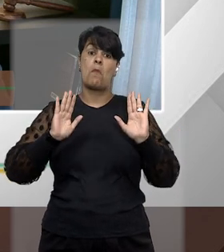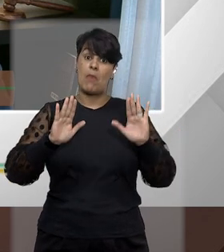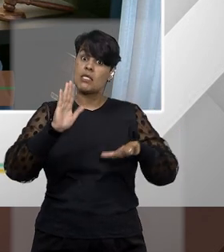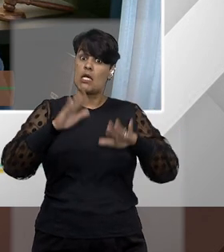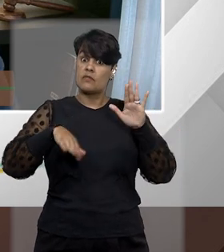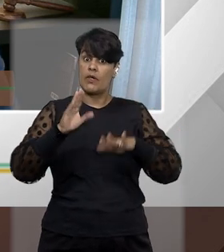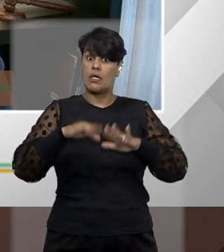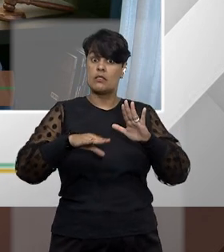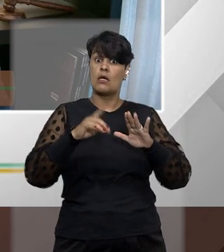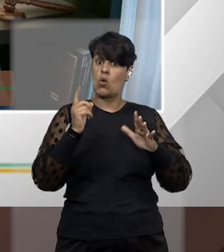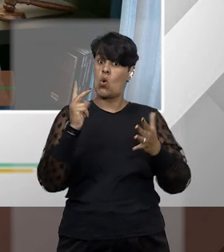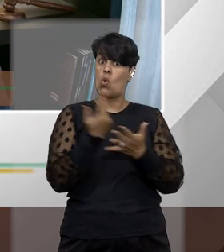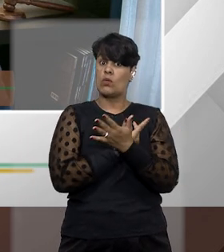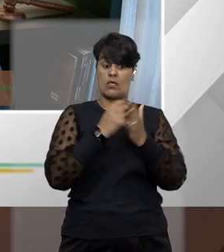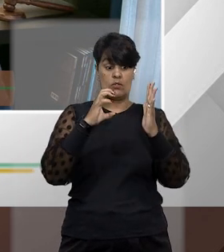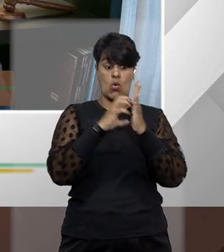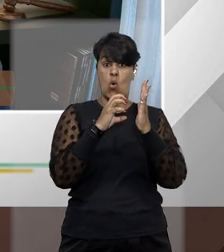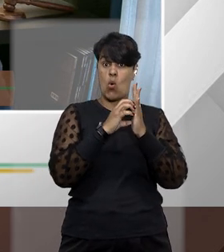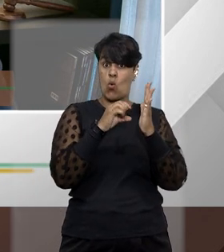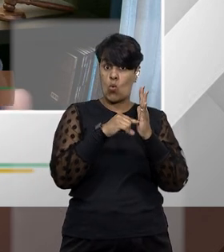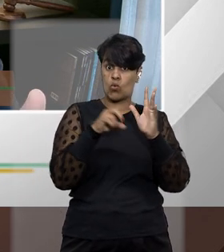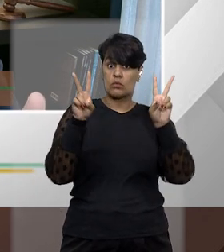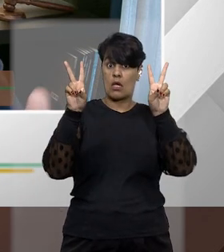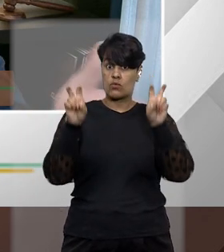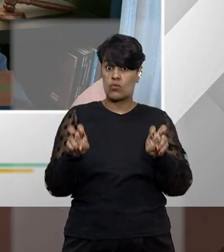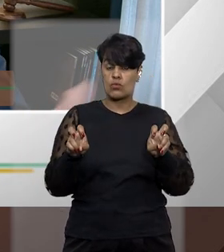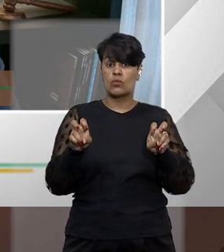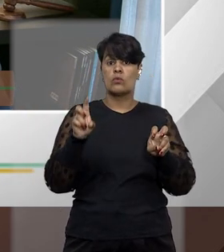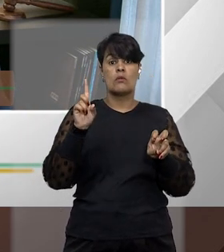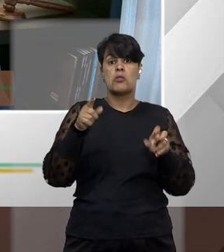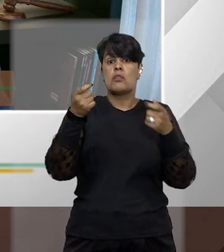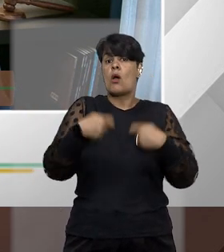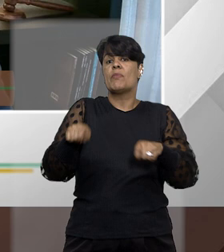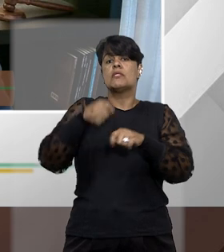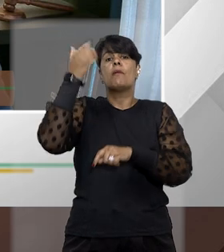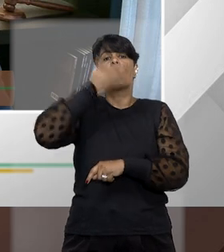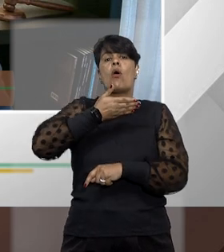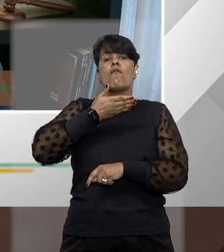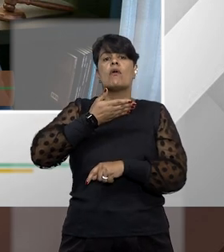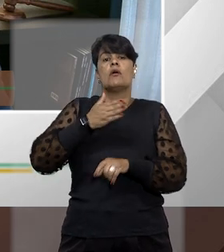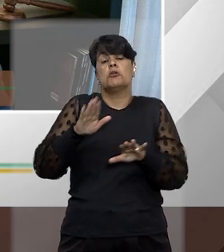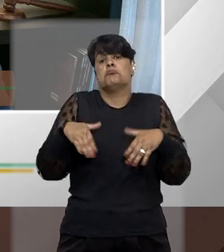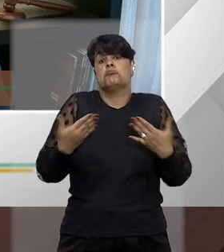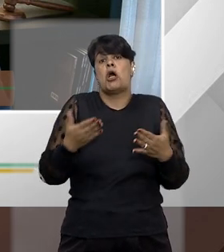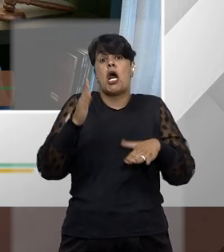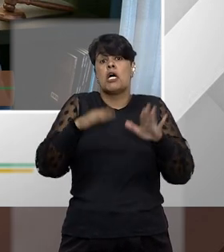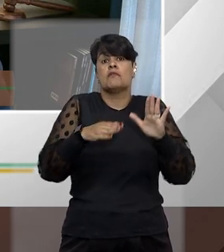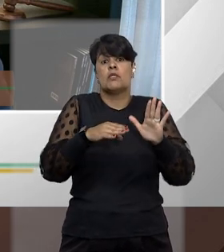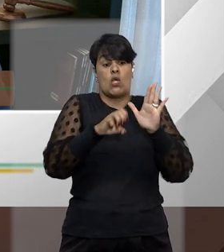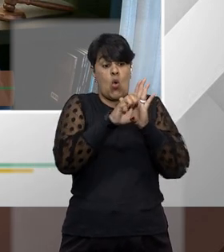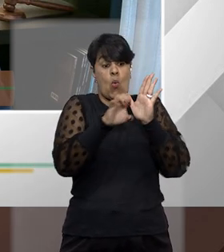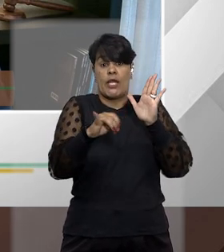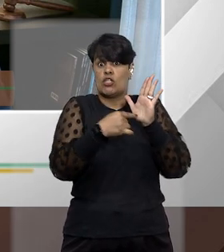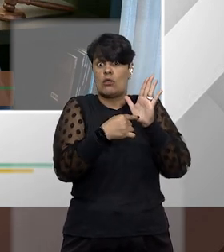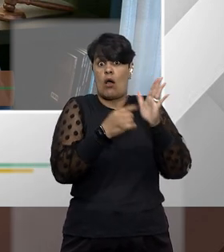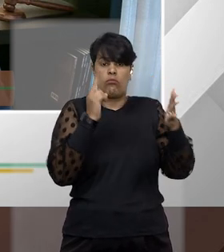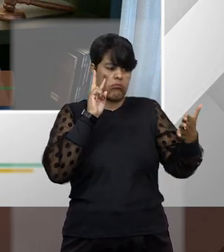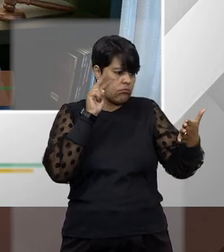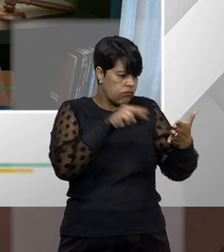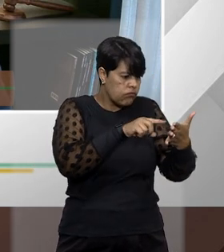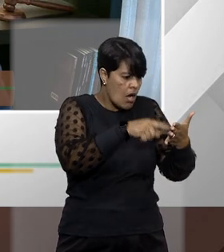concurso público que não precisa de lação probatória às vezes é uma cláusula do edital que a própria banca do concurso está